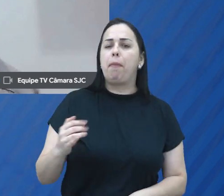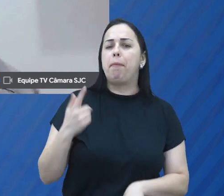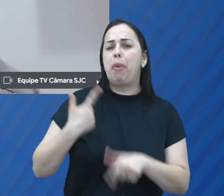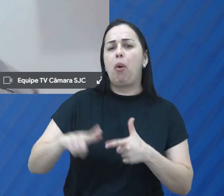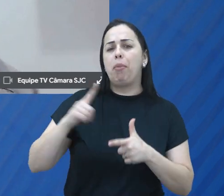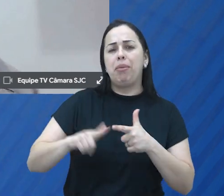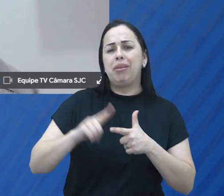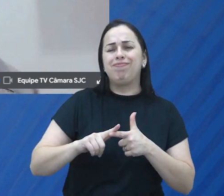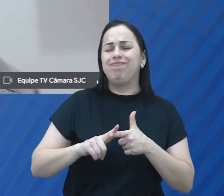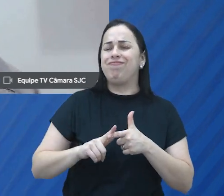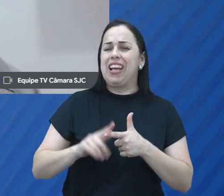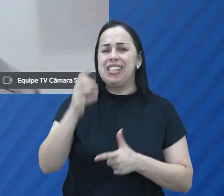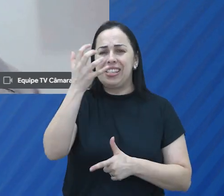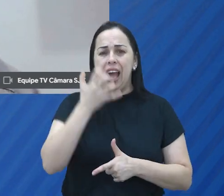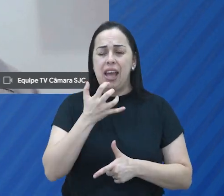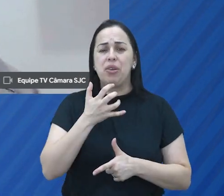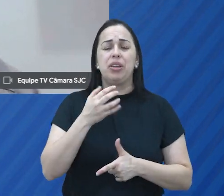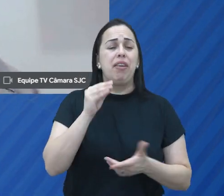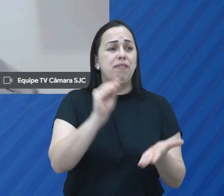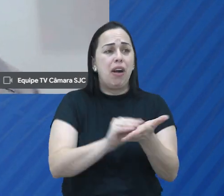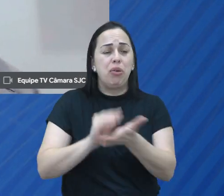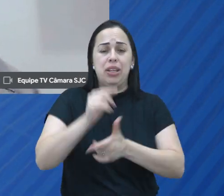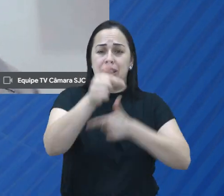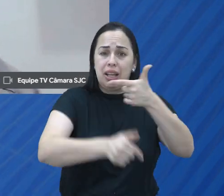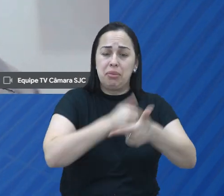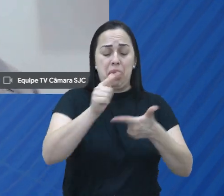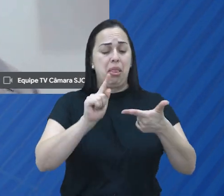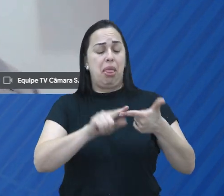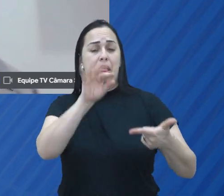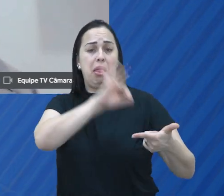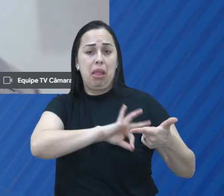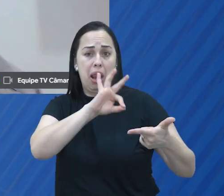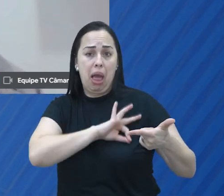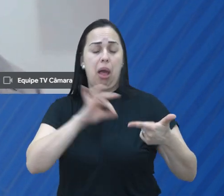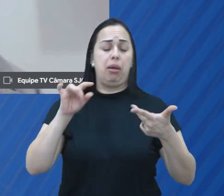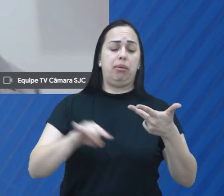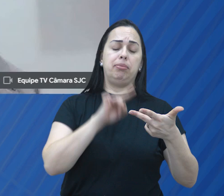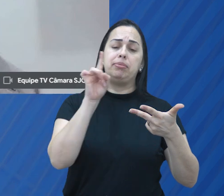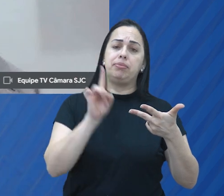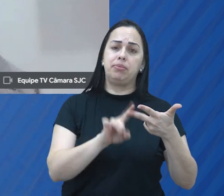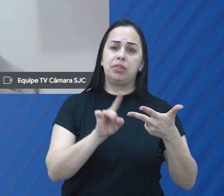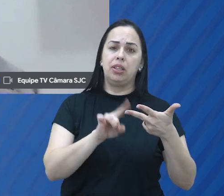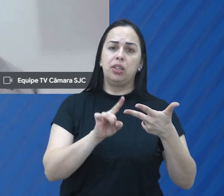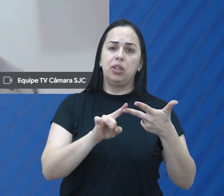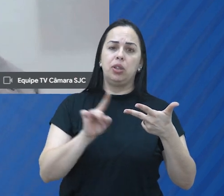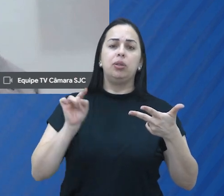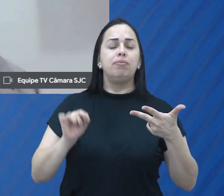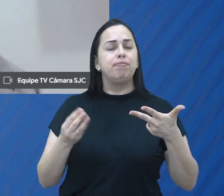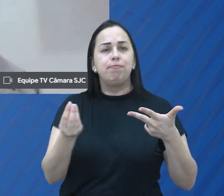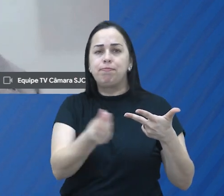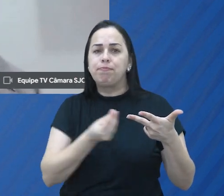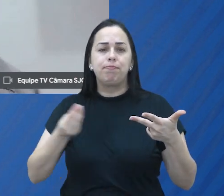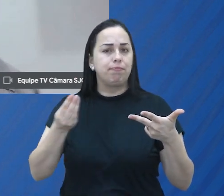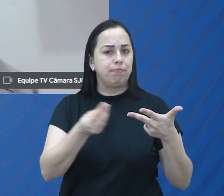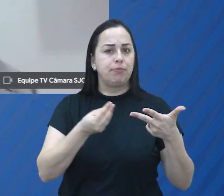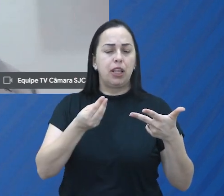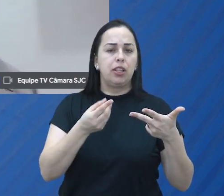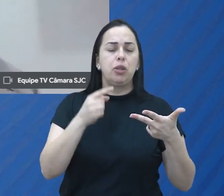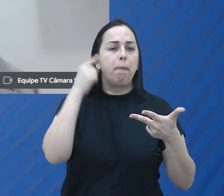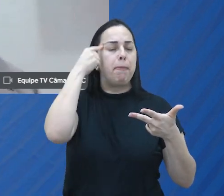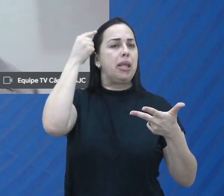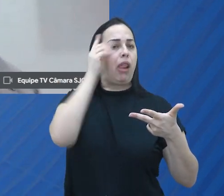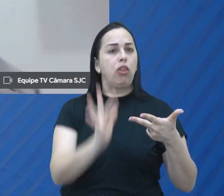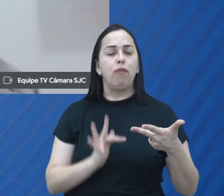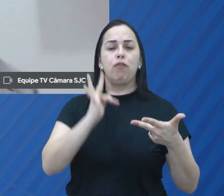perspectivas de empregabilidade, de remuneração, de projeção de